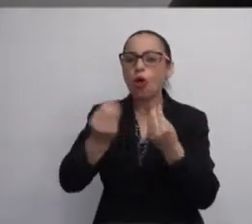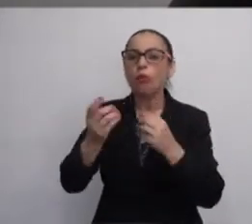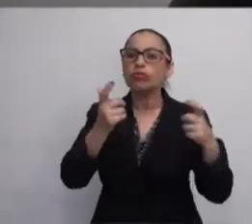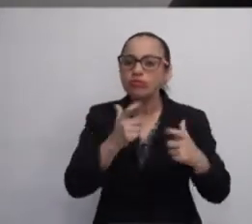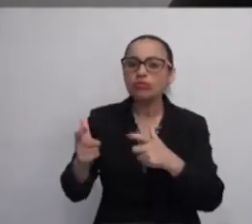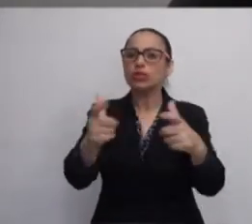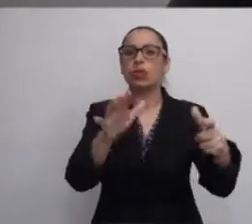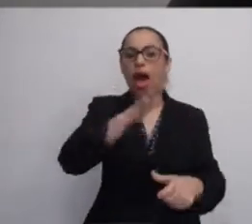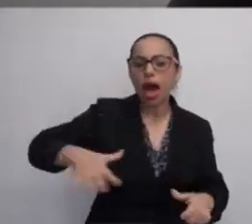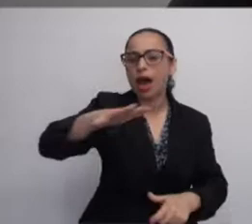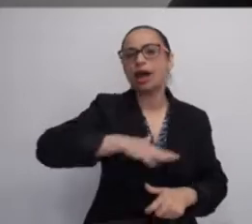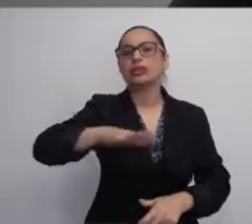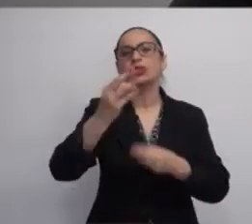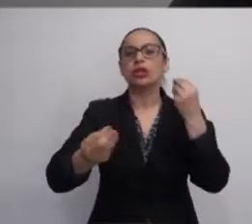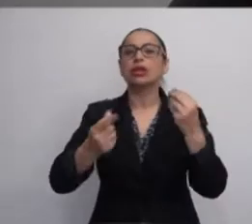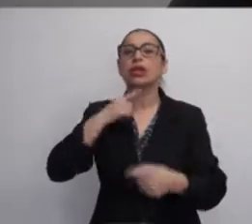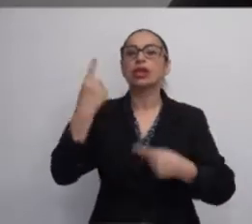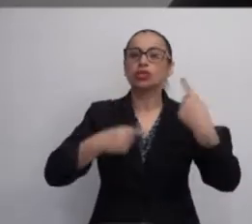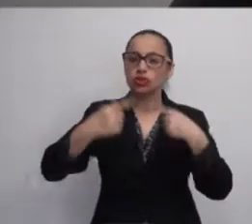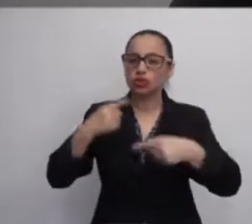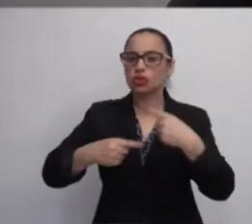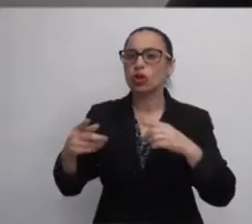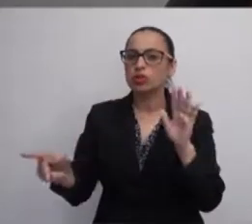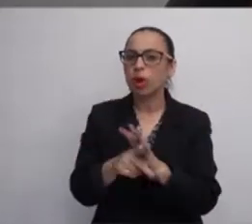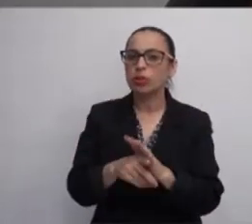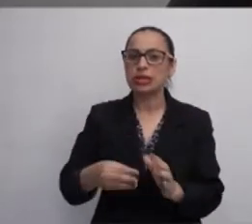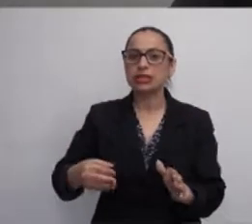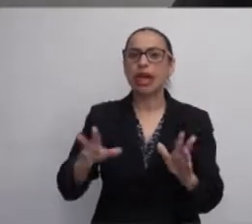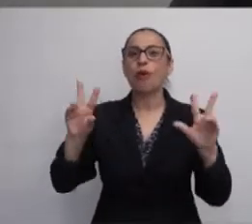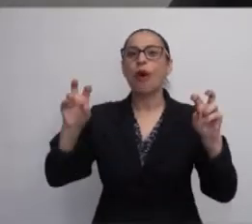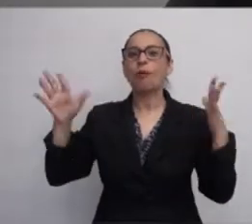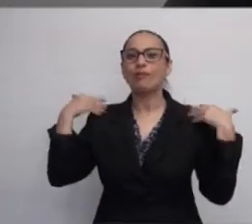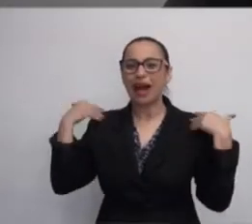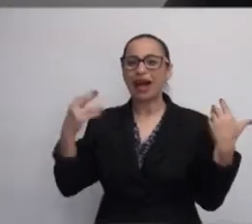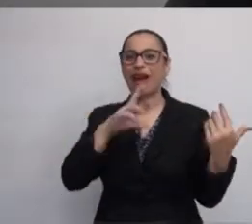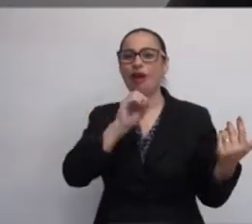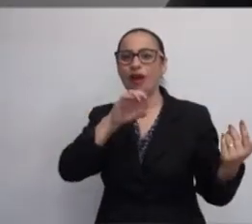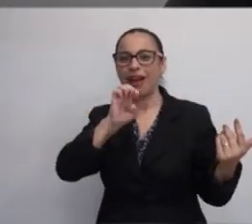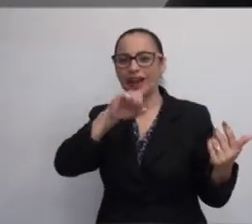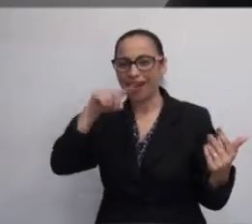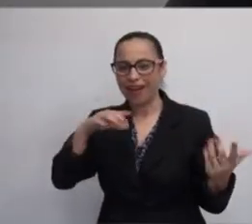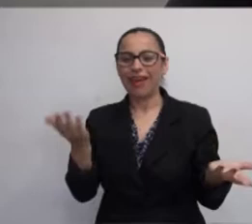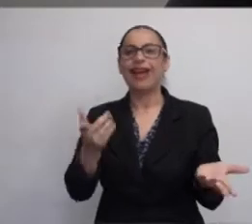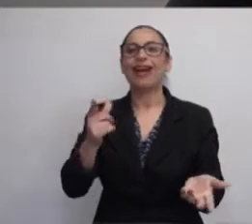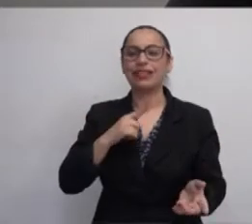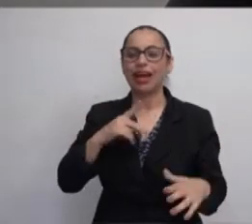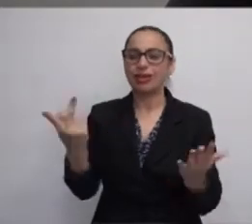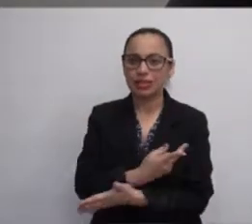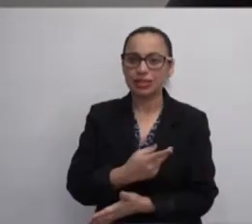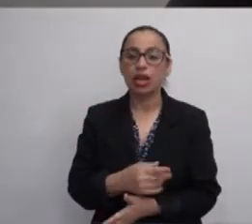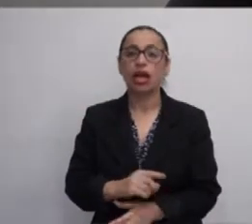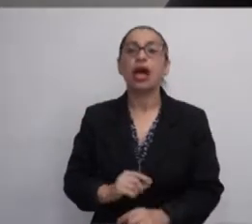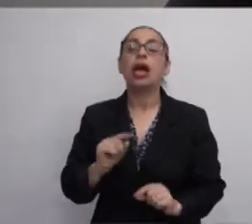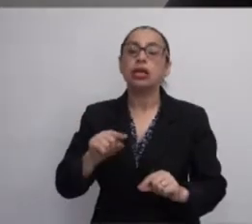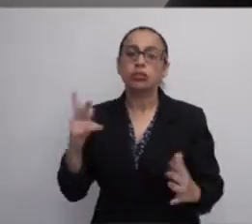discussões, desse rolé que nós daríamos, se dar, aconteceria.